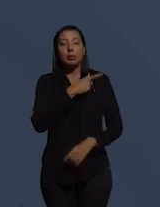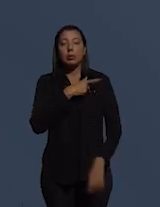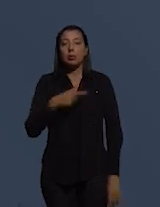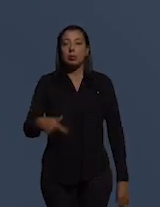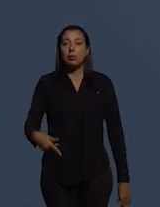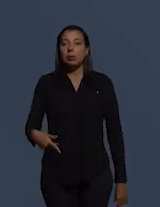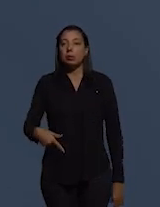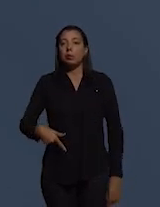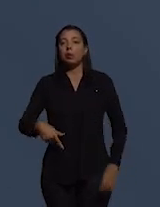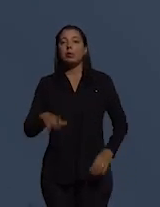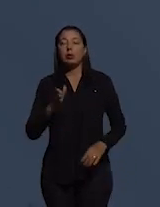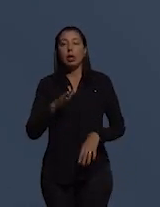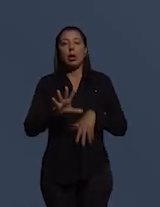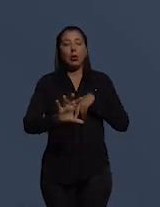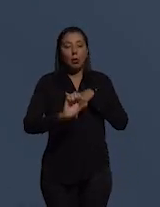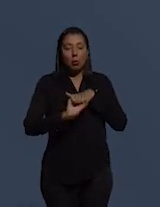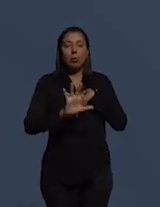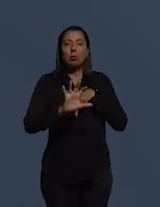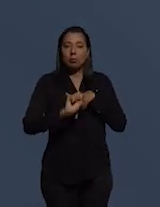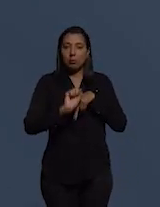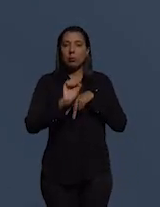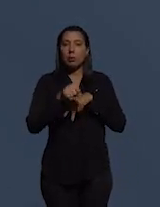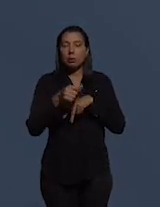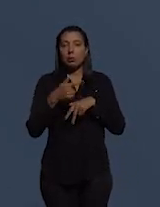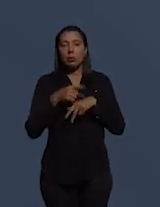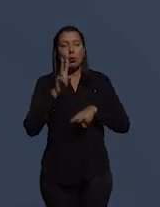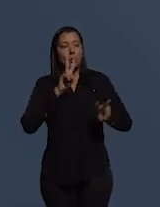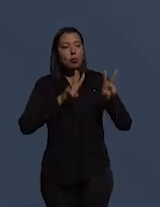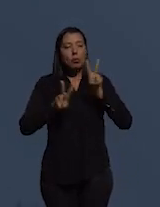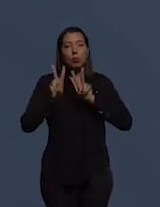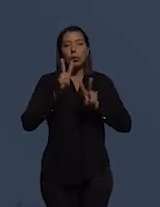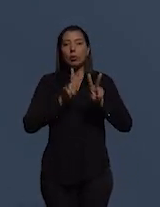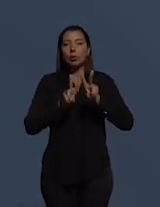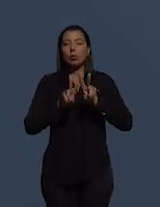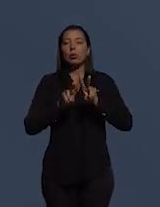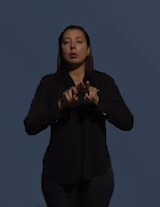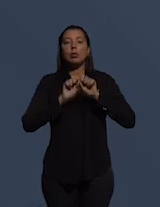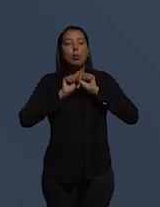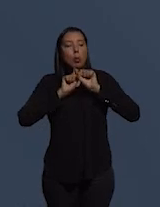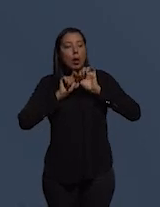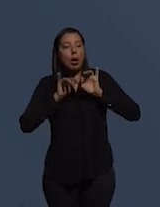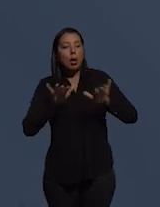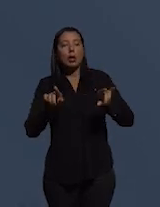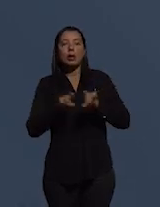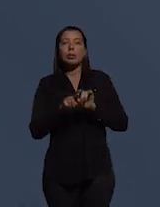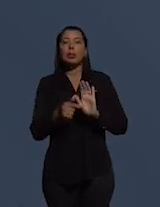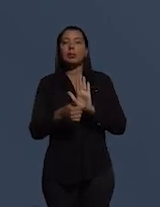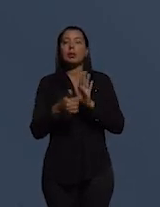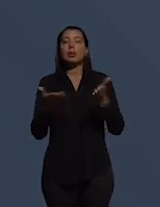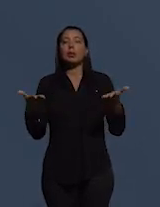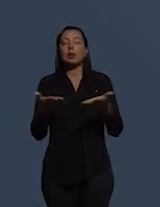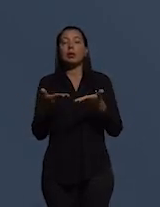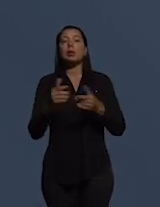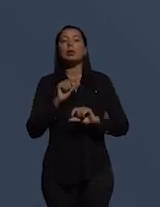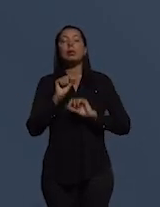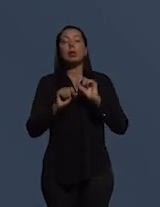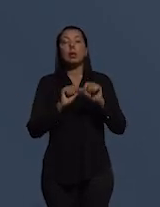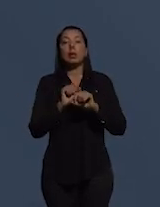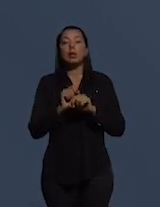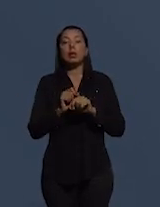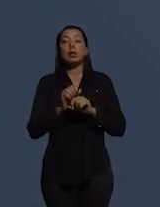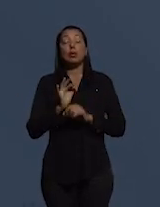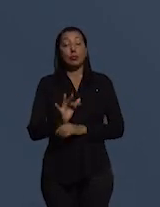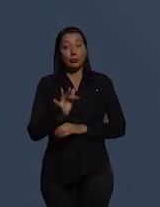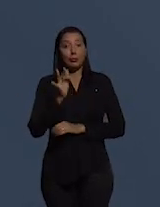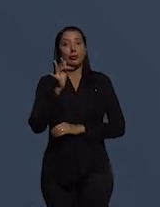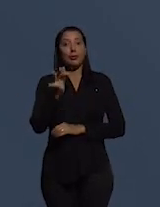completamente contaminado por visões panfletárias e nocivas para o futuro